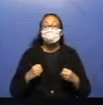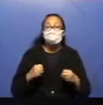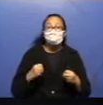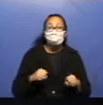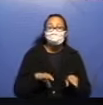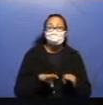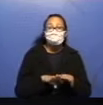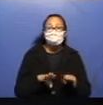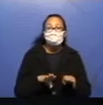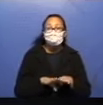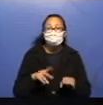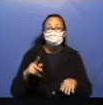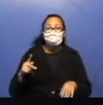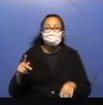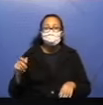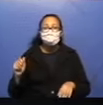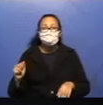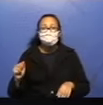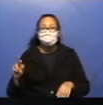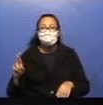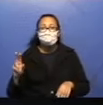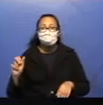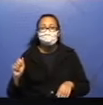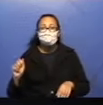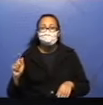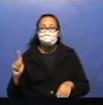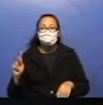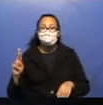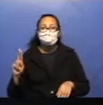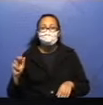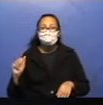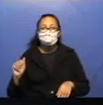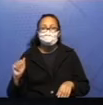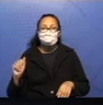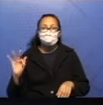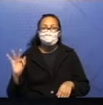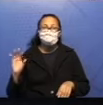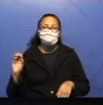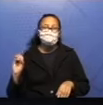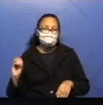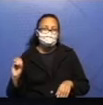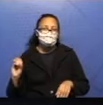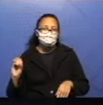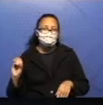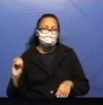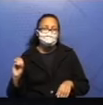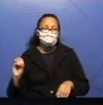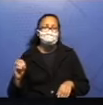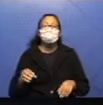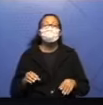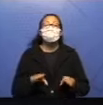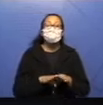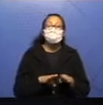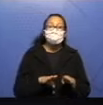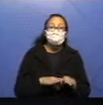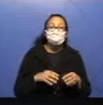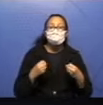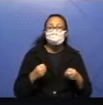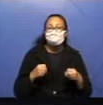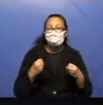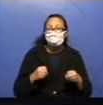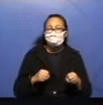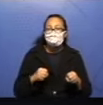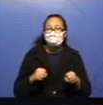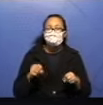maiúscula E afastado da margem. Tem que ter ponto final. No final da frase, sempre tem o ponto final.